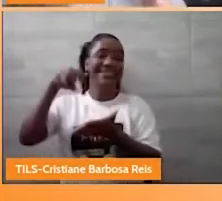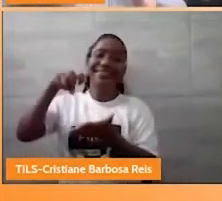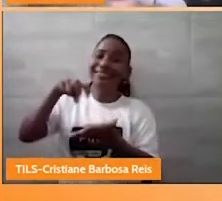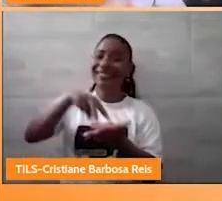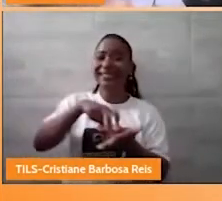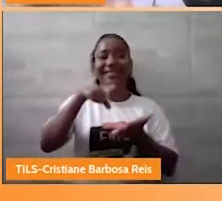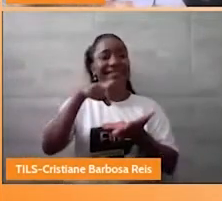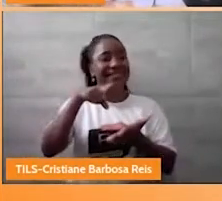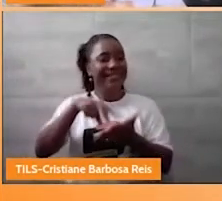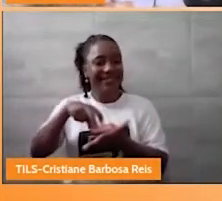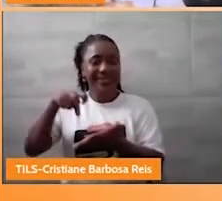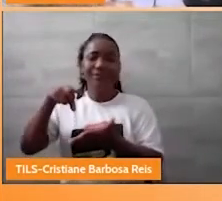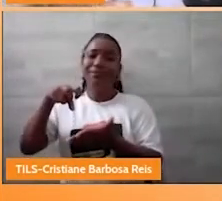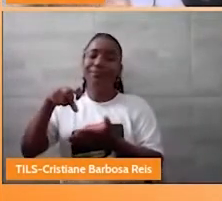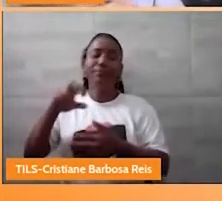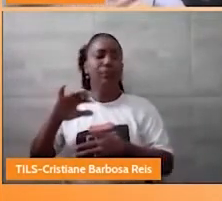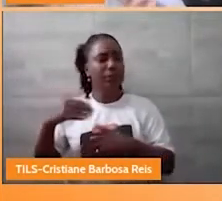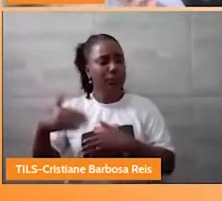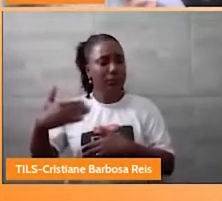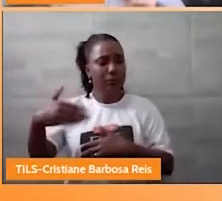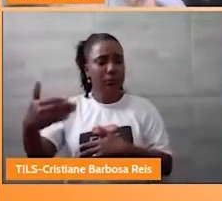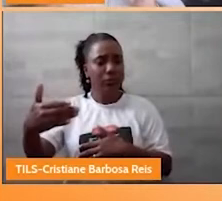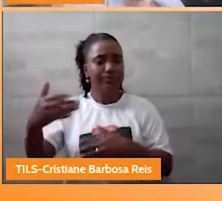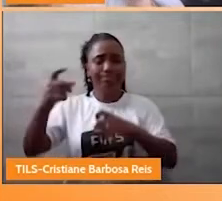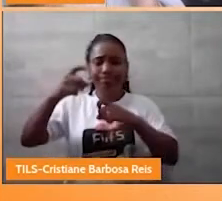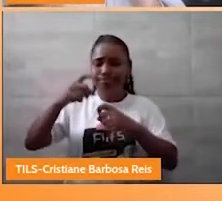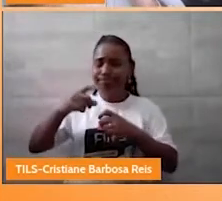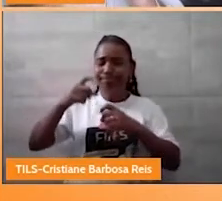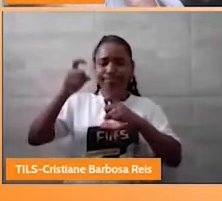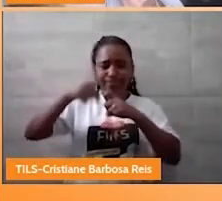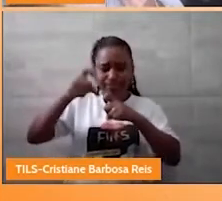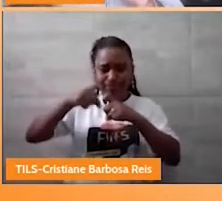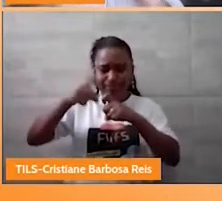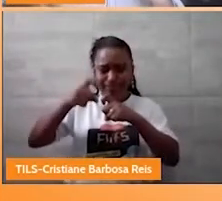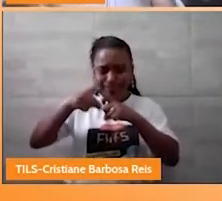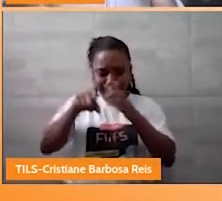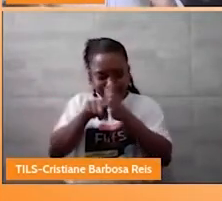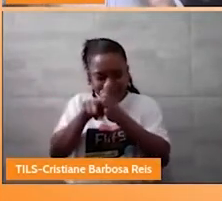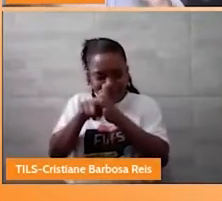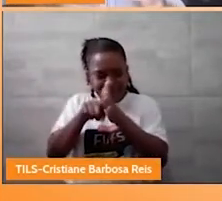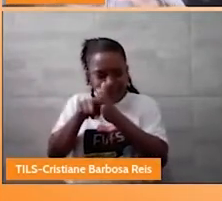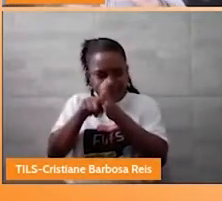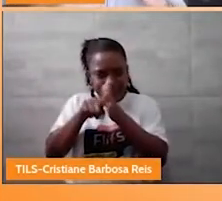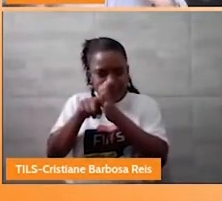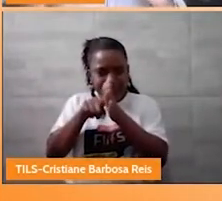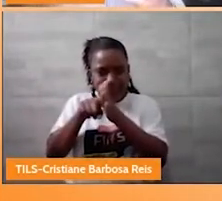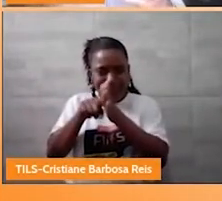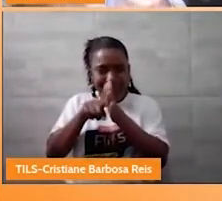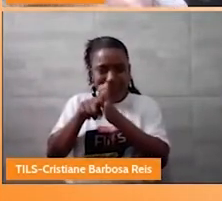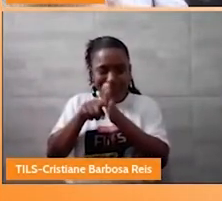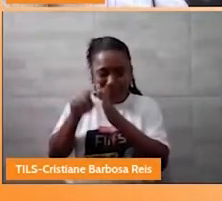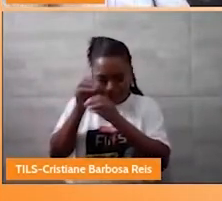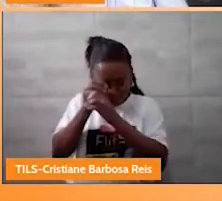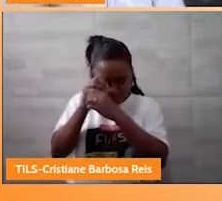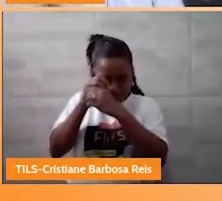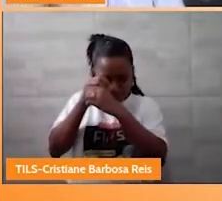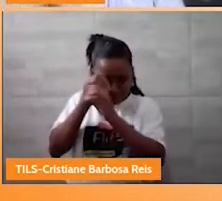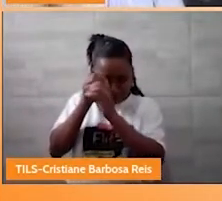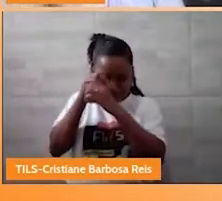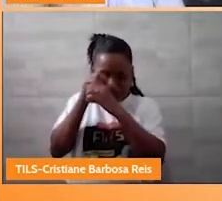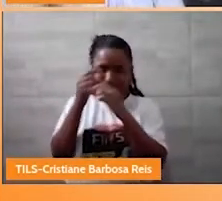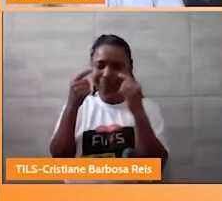em determinado momento, é diagnosticada com uma característica visual. Não vou chamar de problema, mas com uma condição ocular,